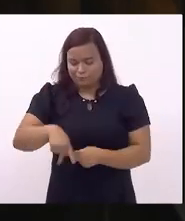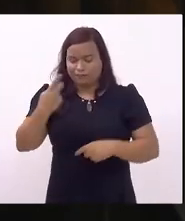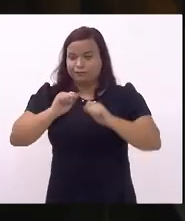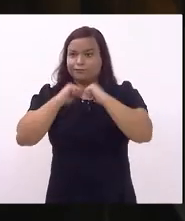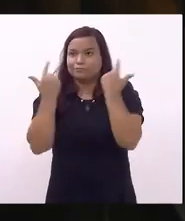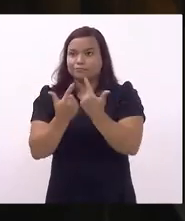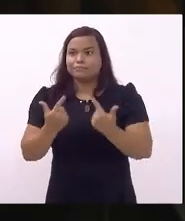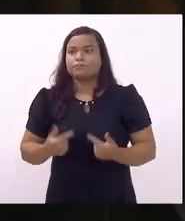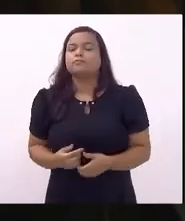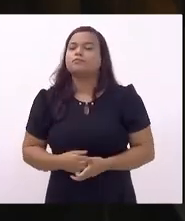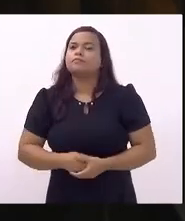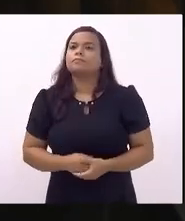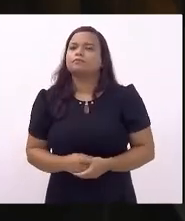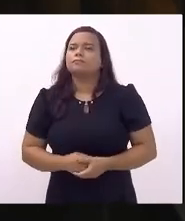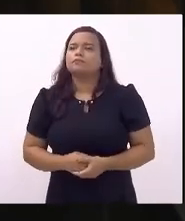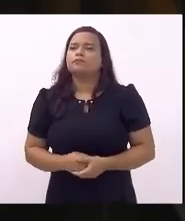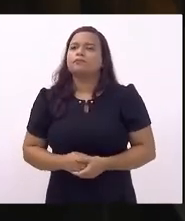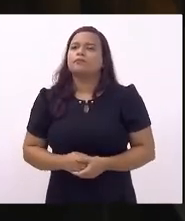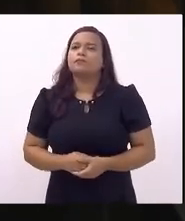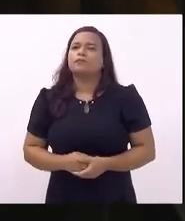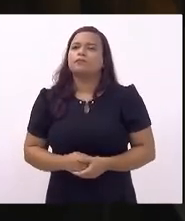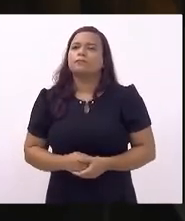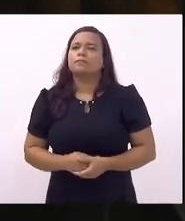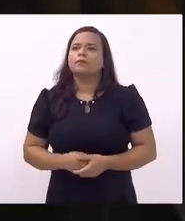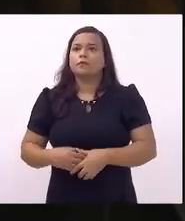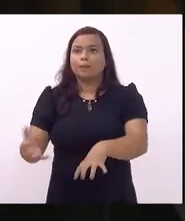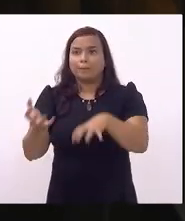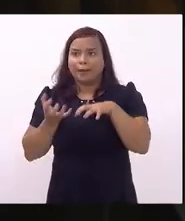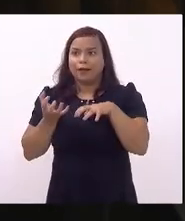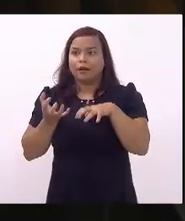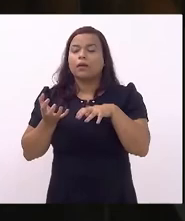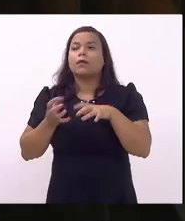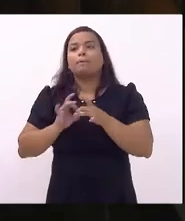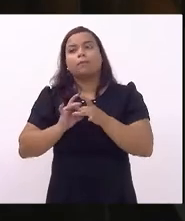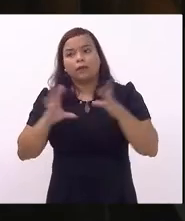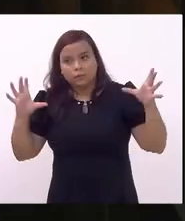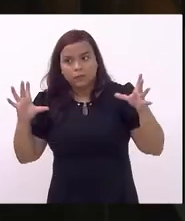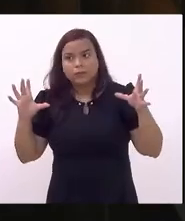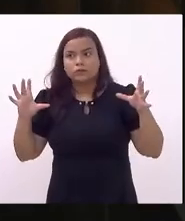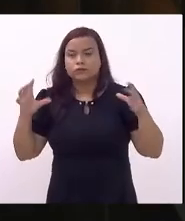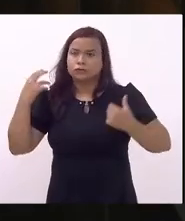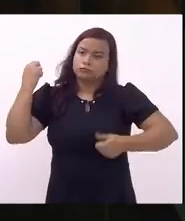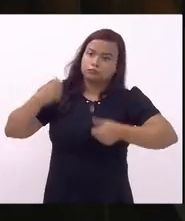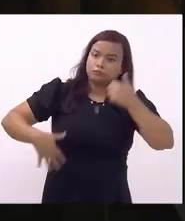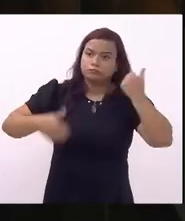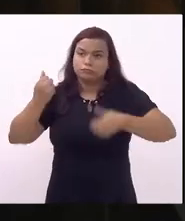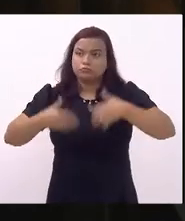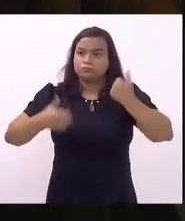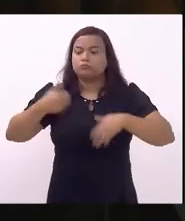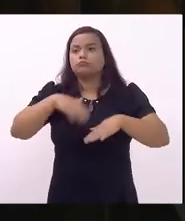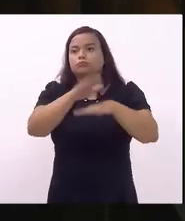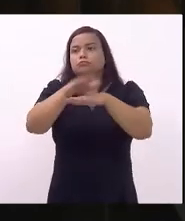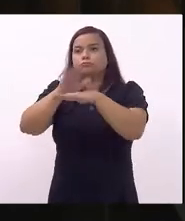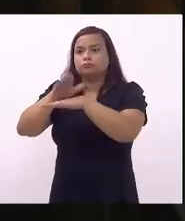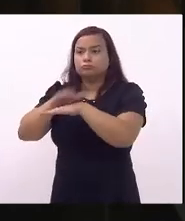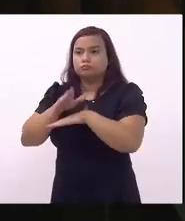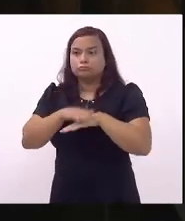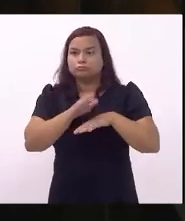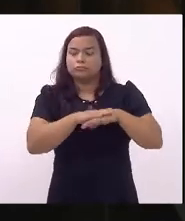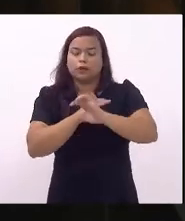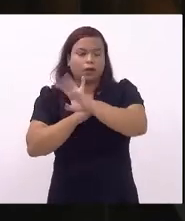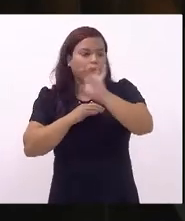o parlamento permite esse tipo de debate